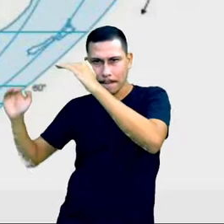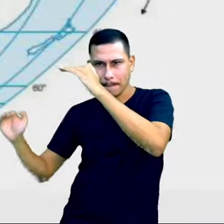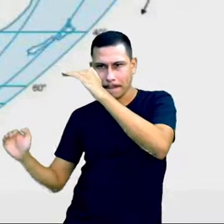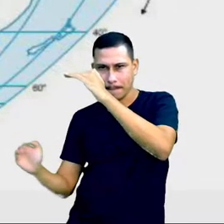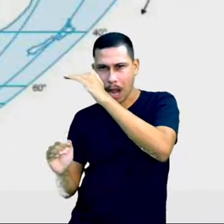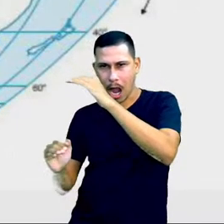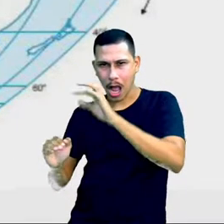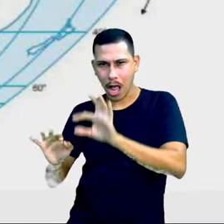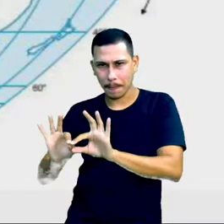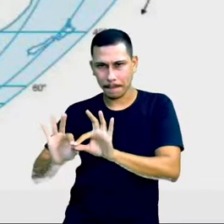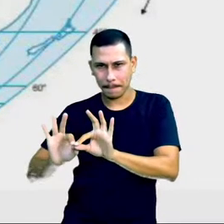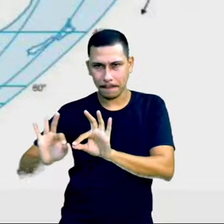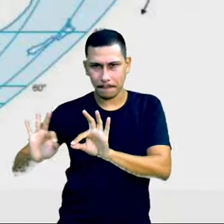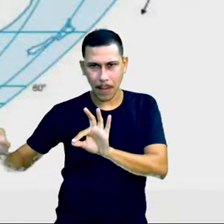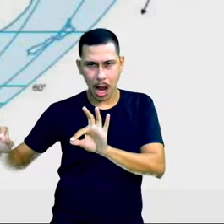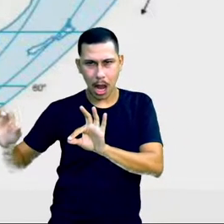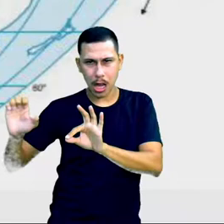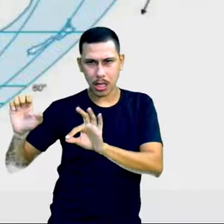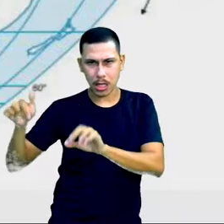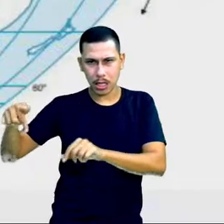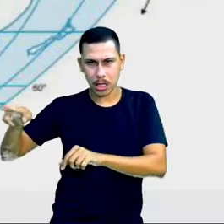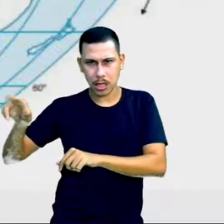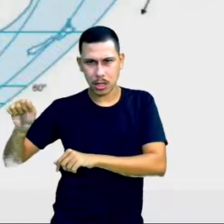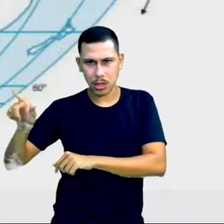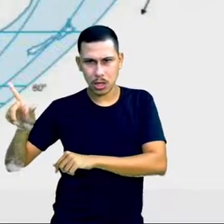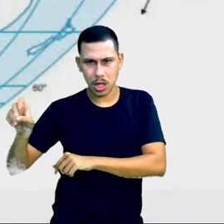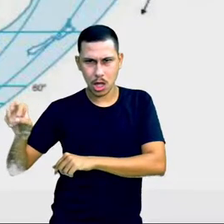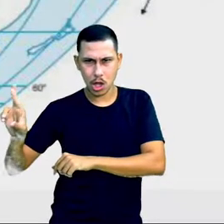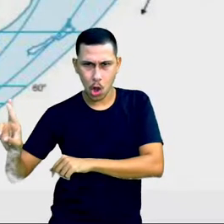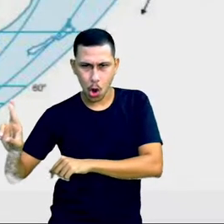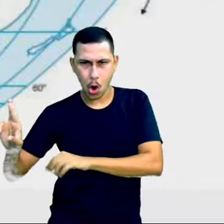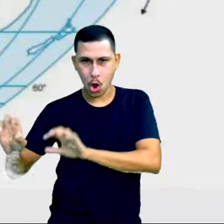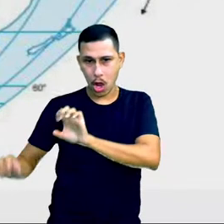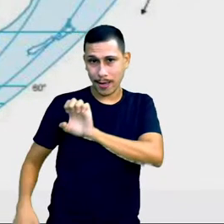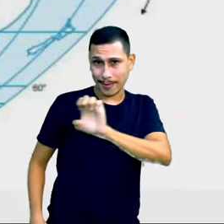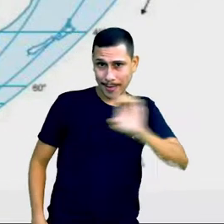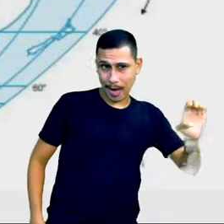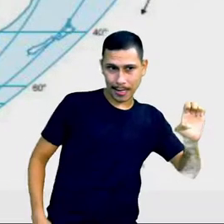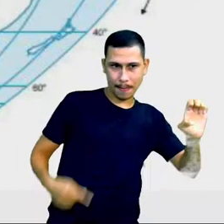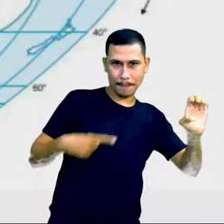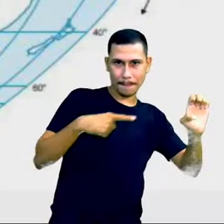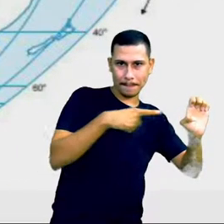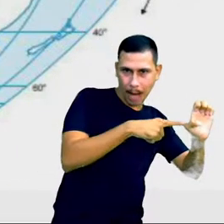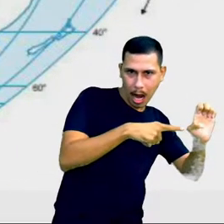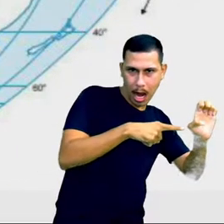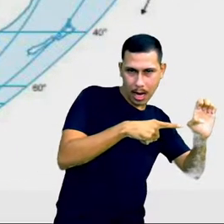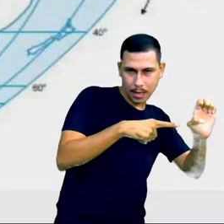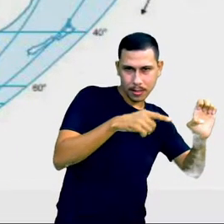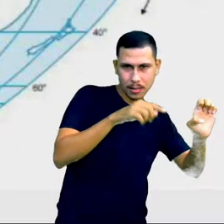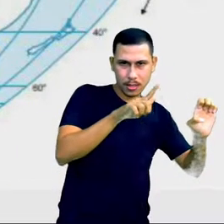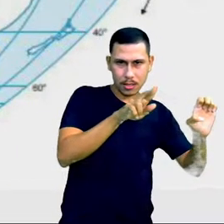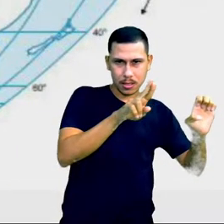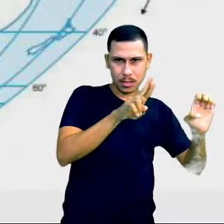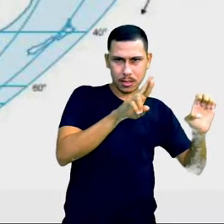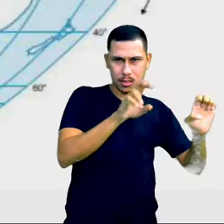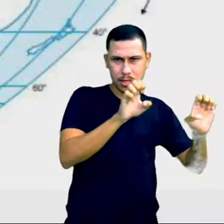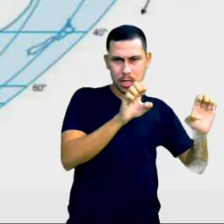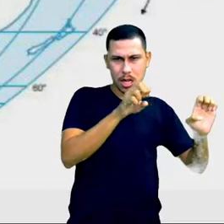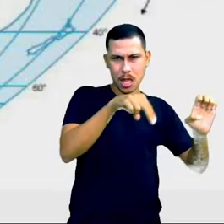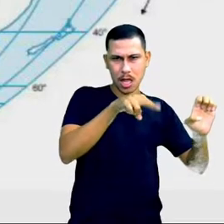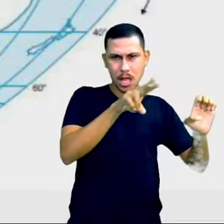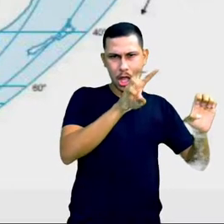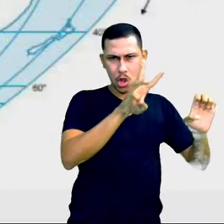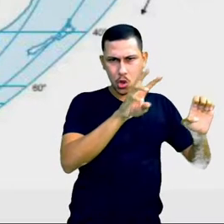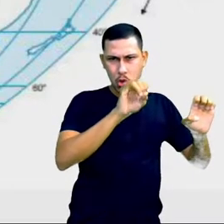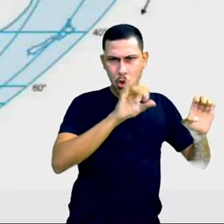Equador, certo? E totalmente à esquerda do meridiano de Grenuíte. Então, a gente